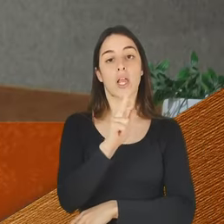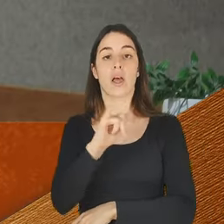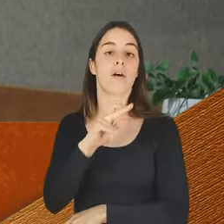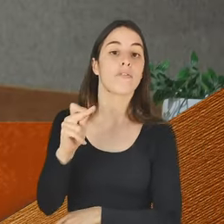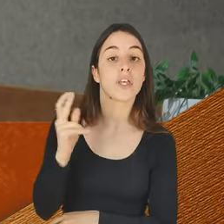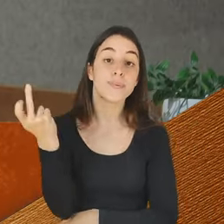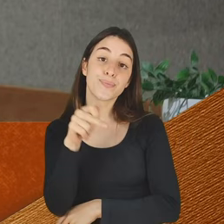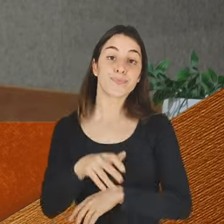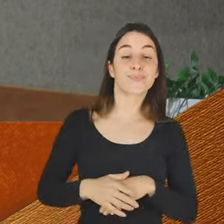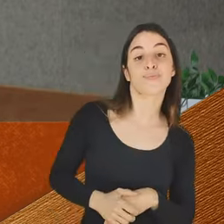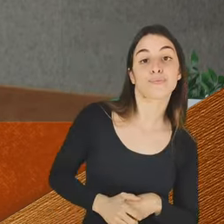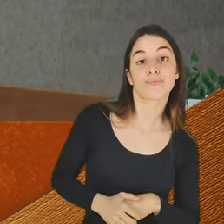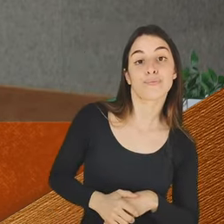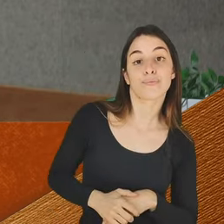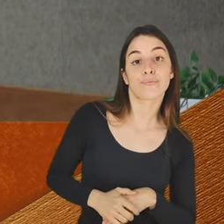Então?